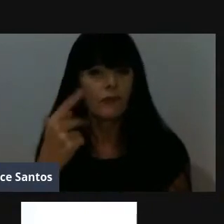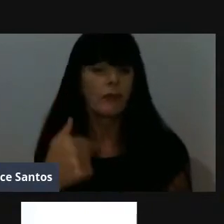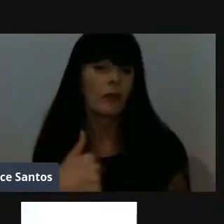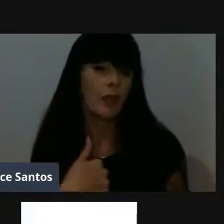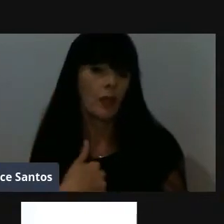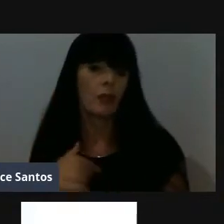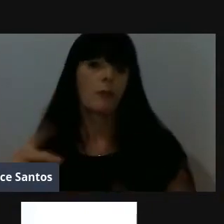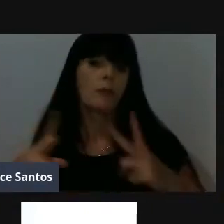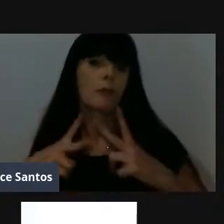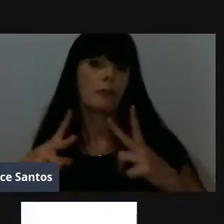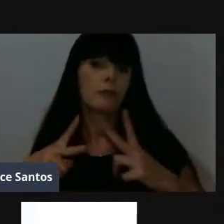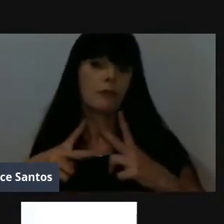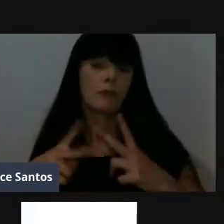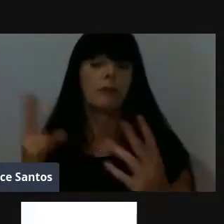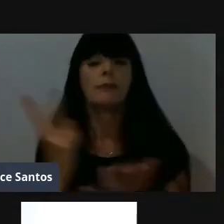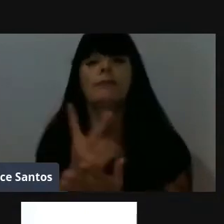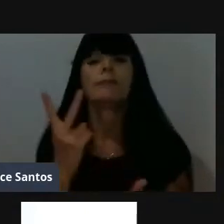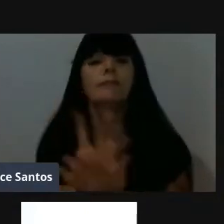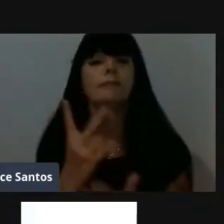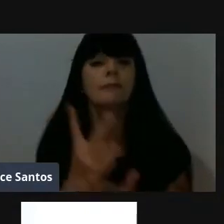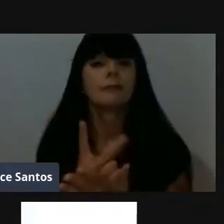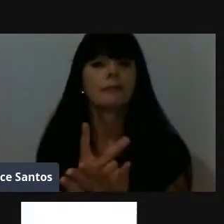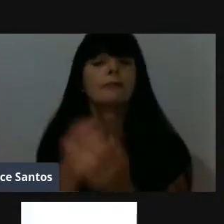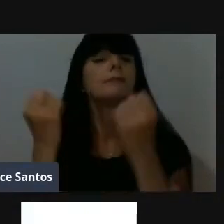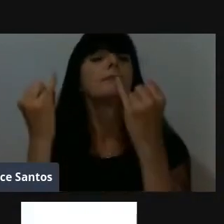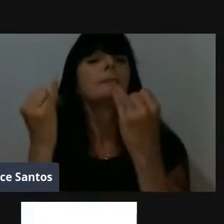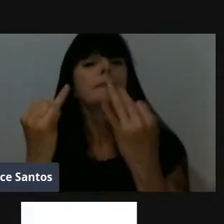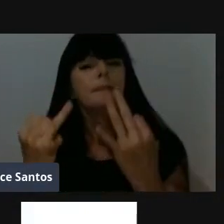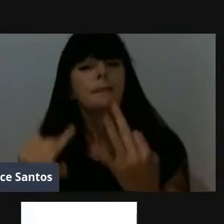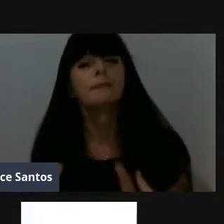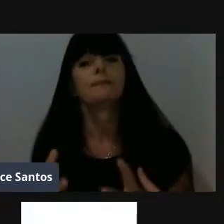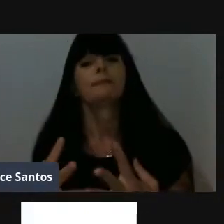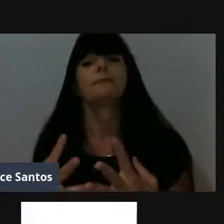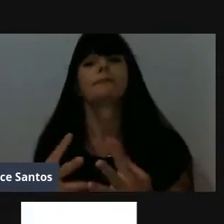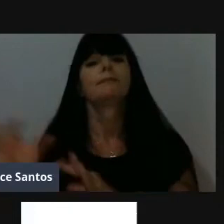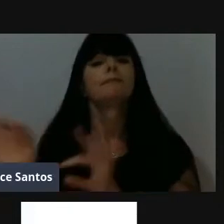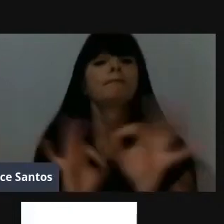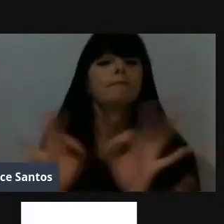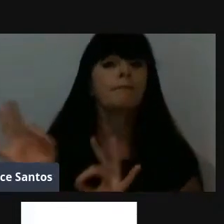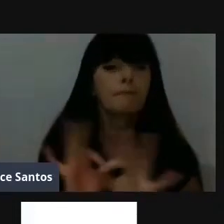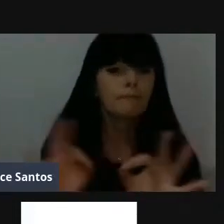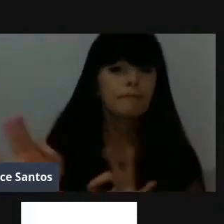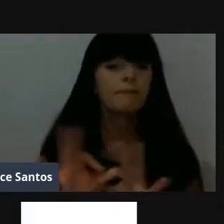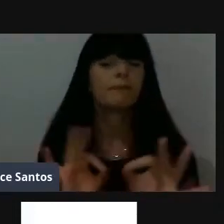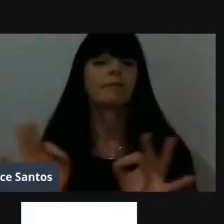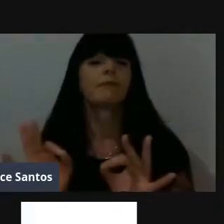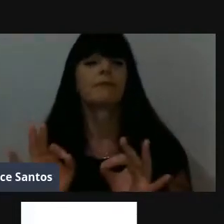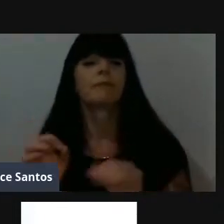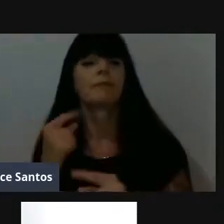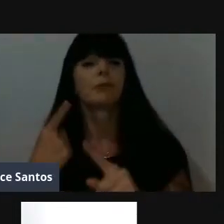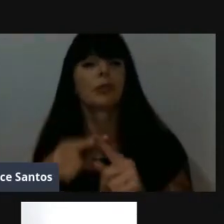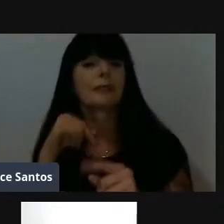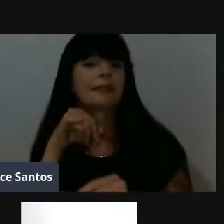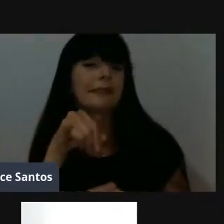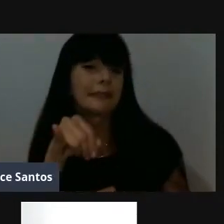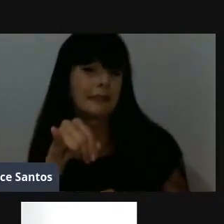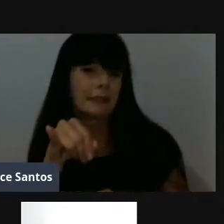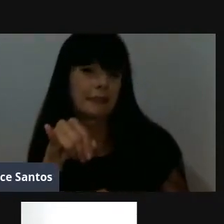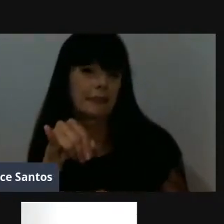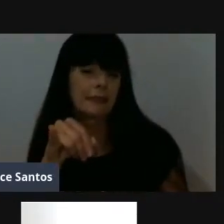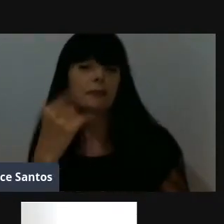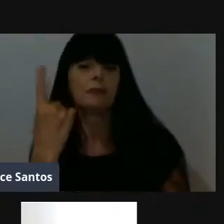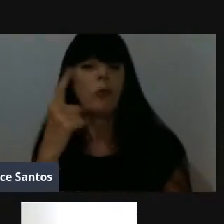particularmente, na sala de aula, eu sempre coloco para eles a questão da preparação, porque se, de repente,